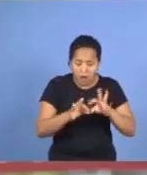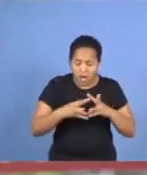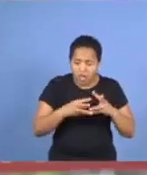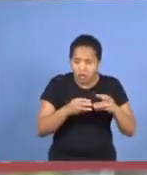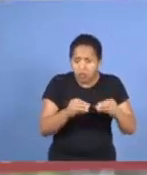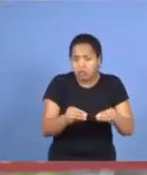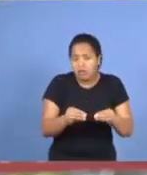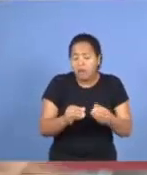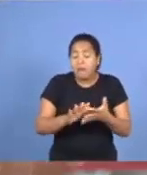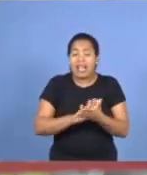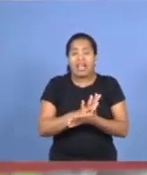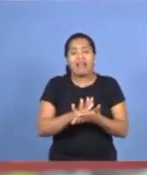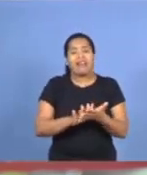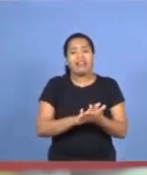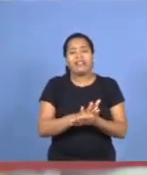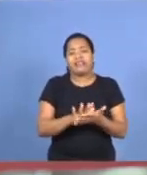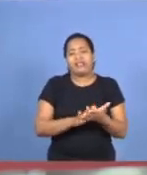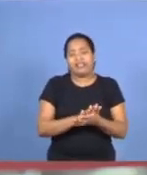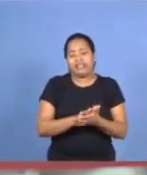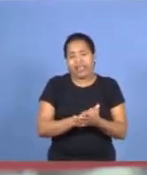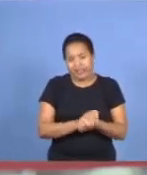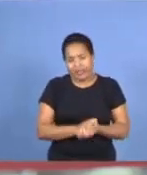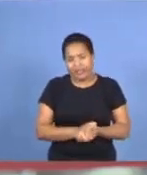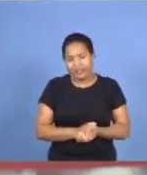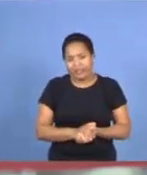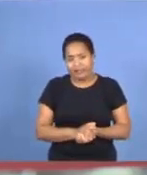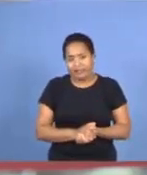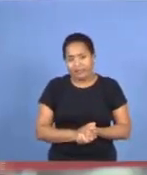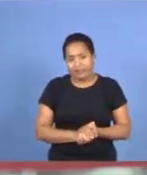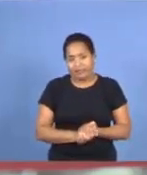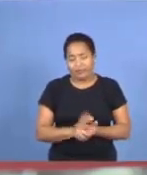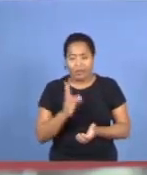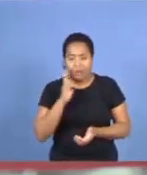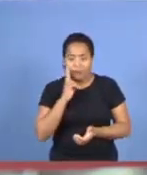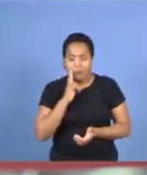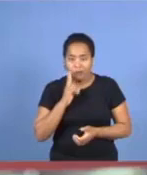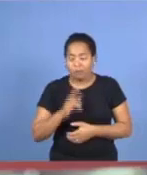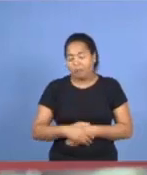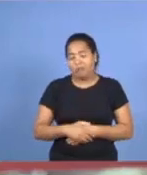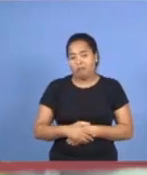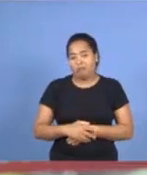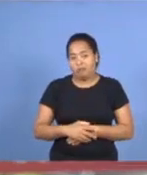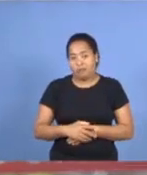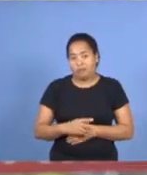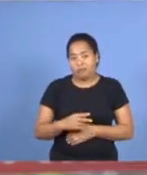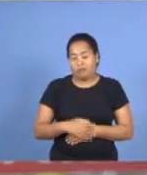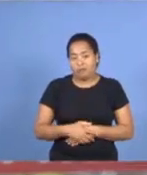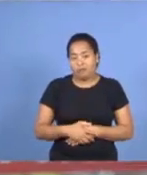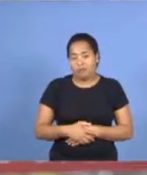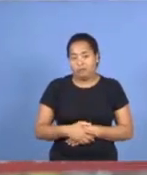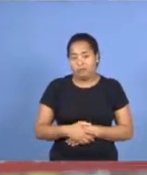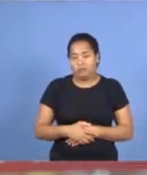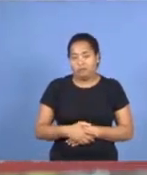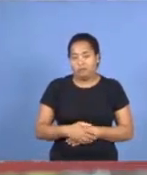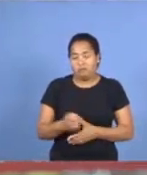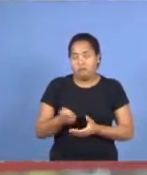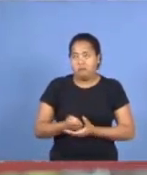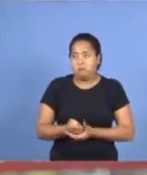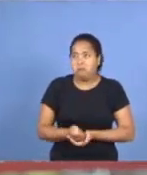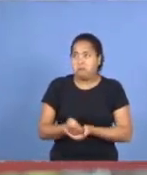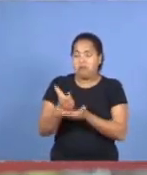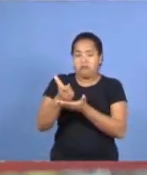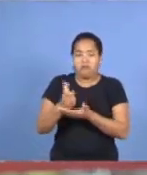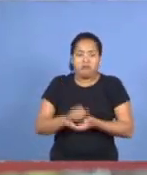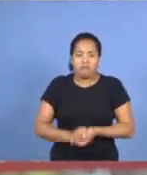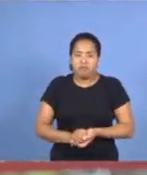Guaraná, né? Você faz o champanhe, vinho do porto, entendeu? E são